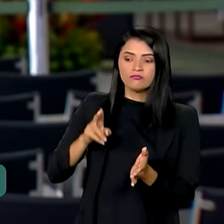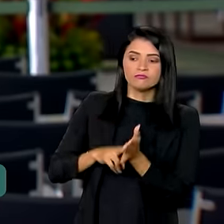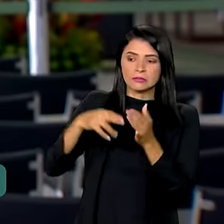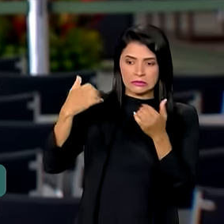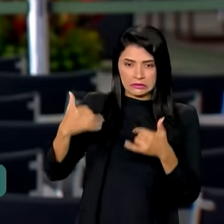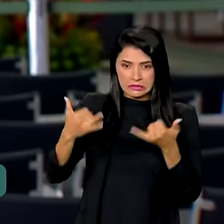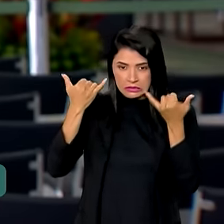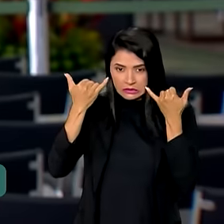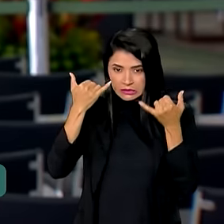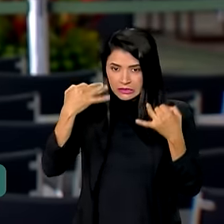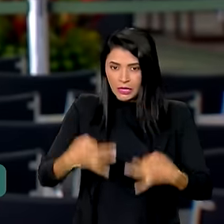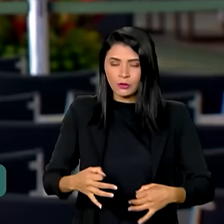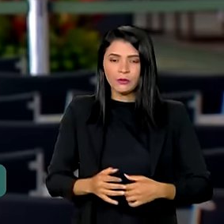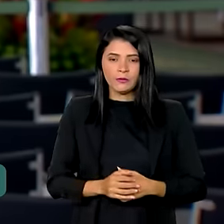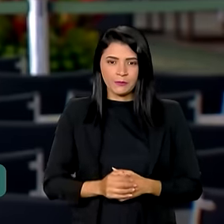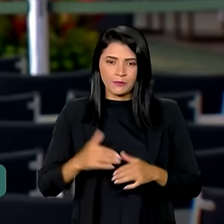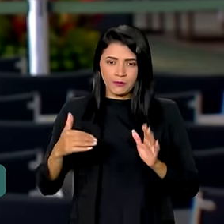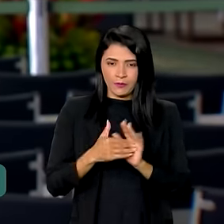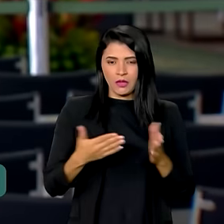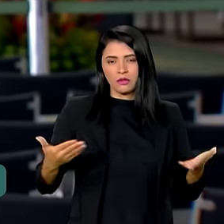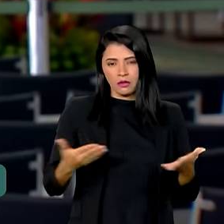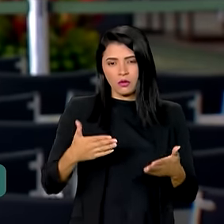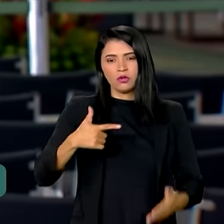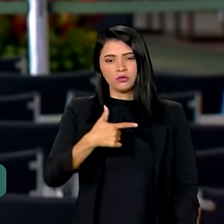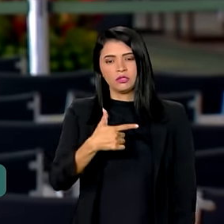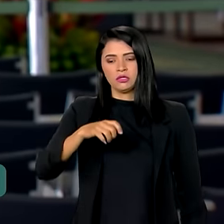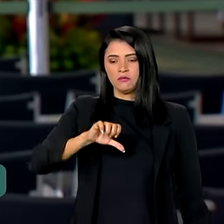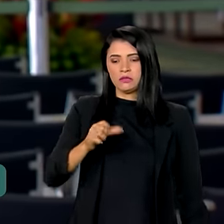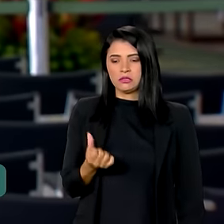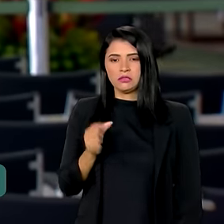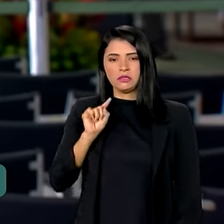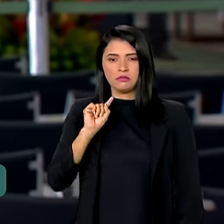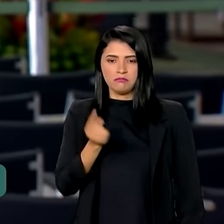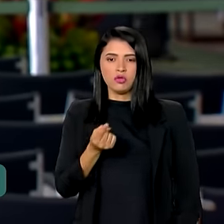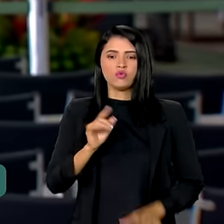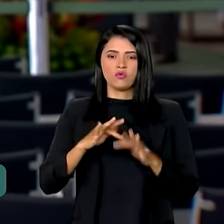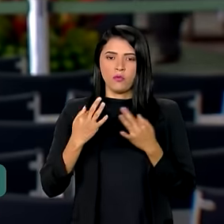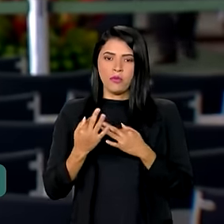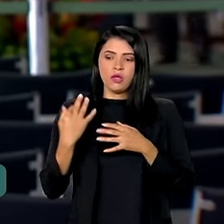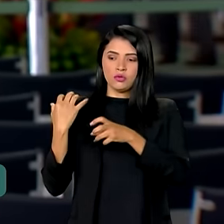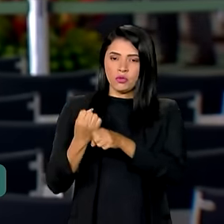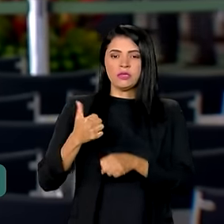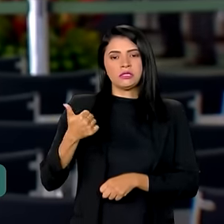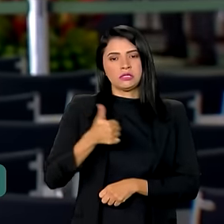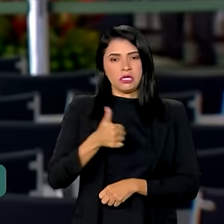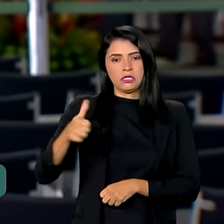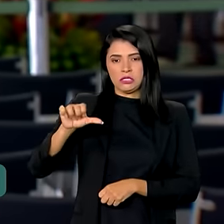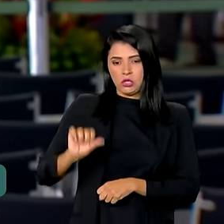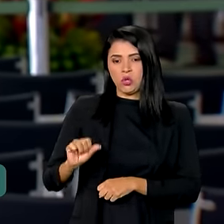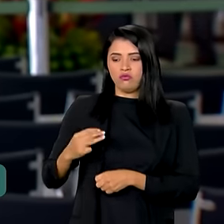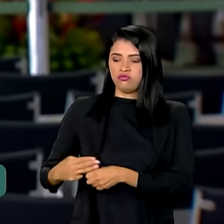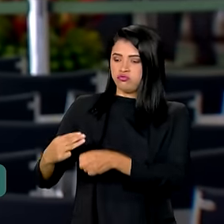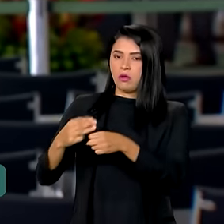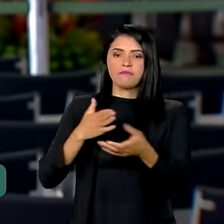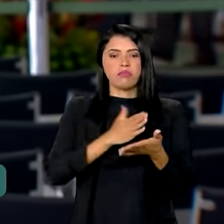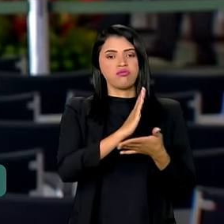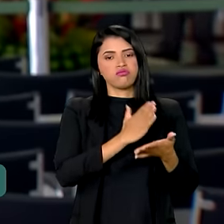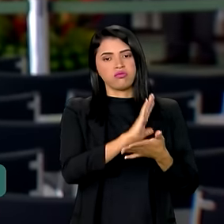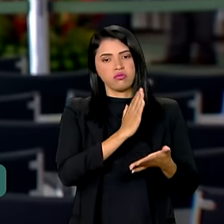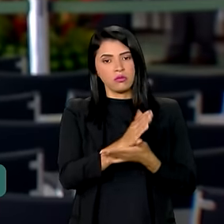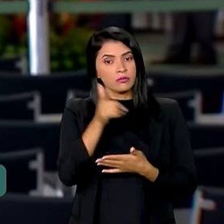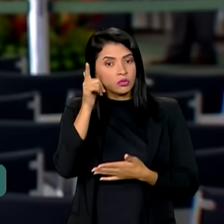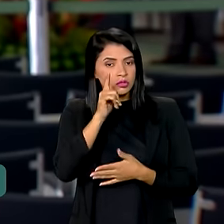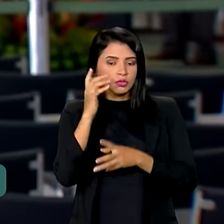dos dados. Até o momento, 296 mil famílias de 119 municípios foram aprovadas por